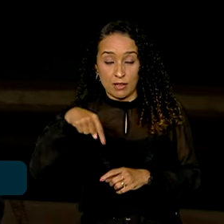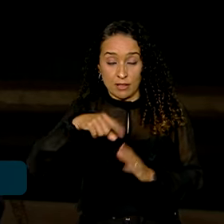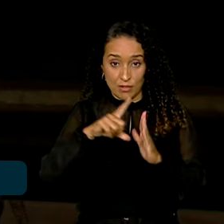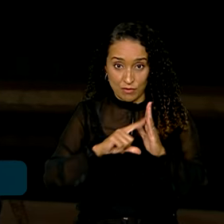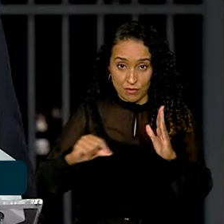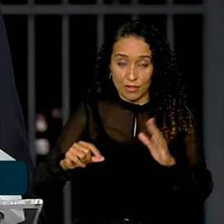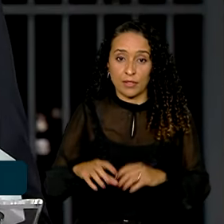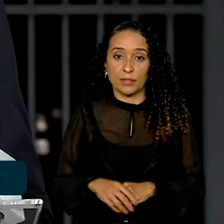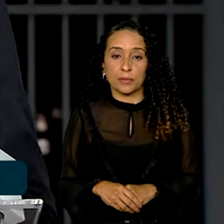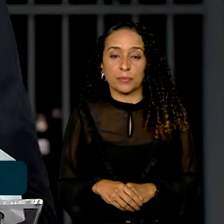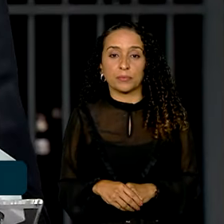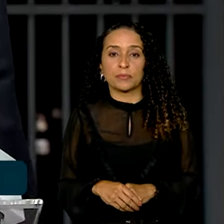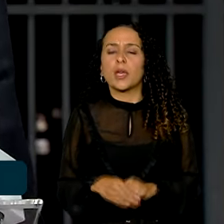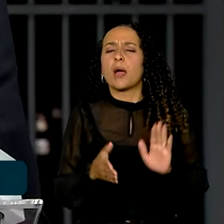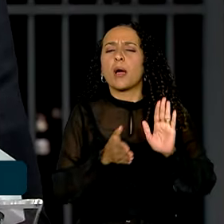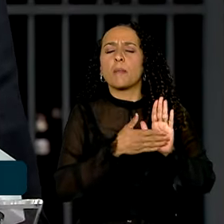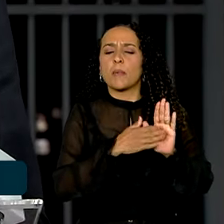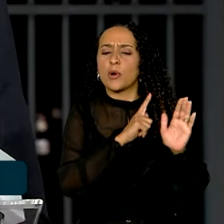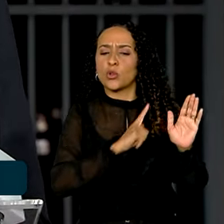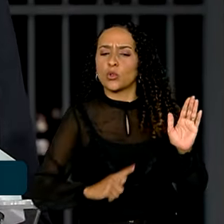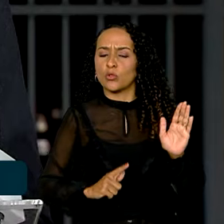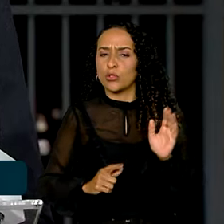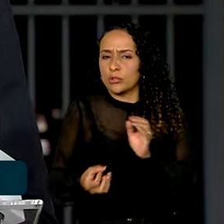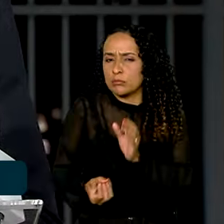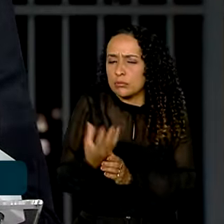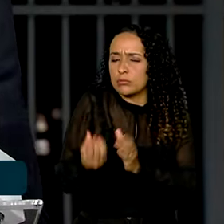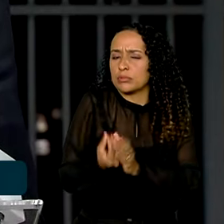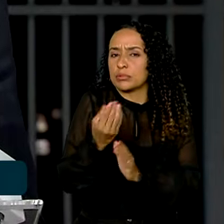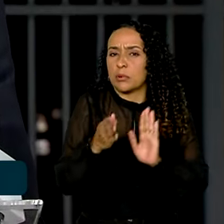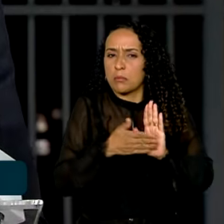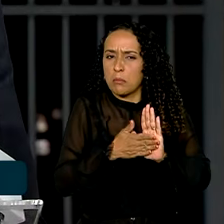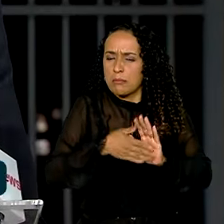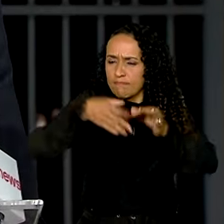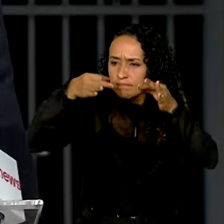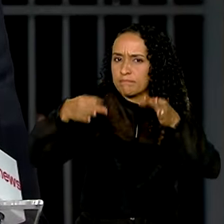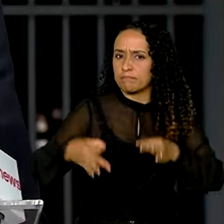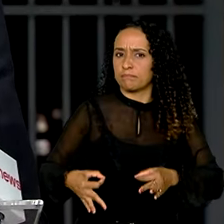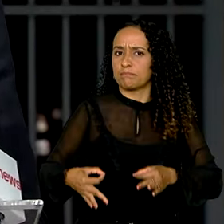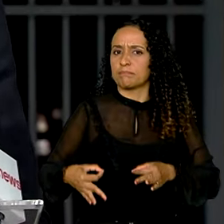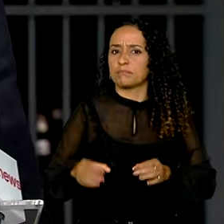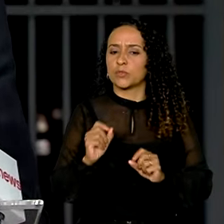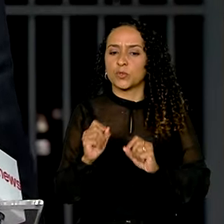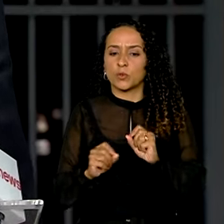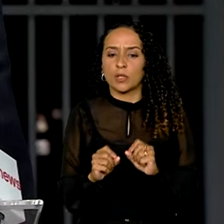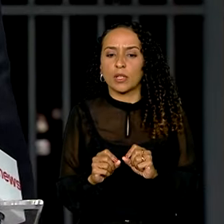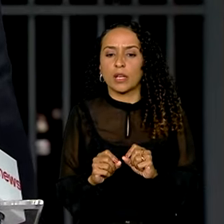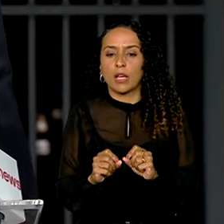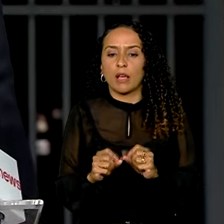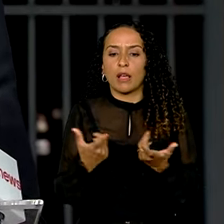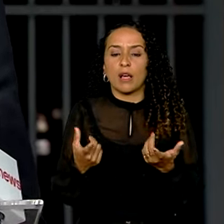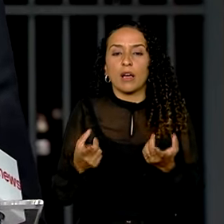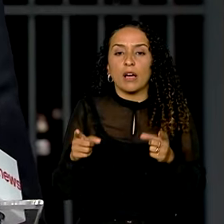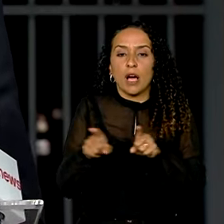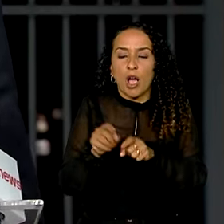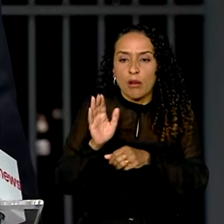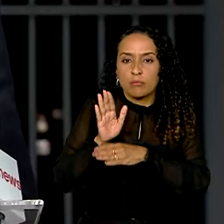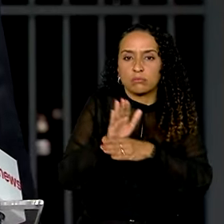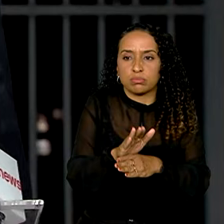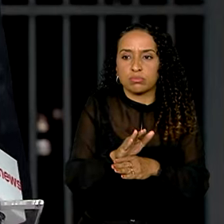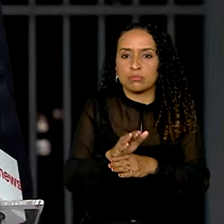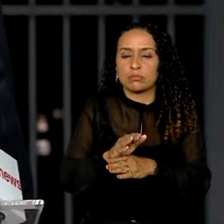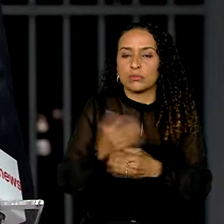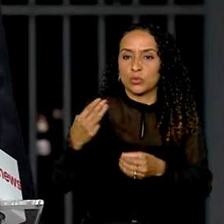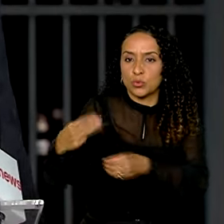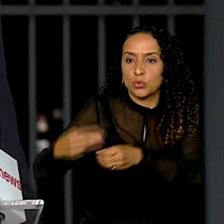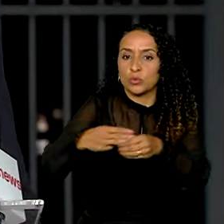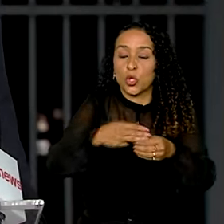A proposta do governo está construindo de uma proposta mais justa da contribuição previdenciária dos municípios